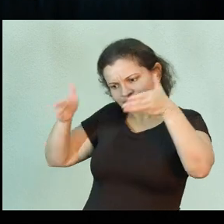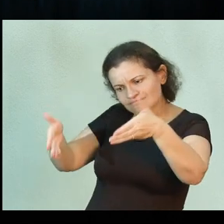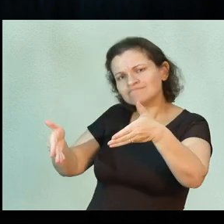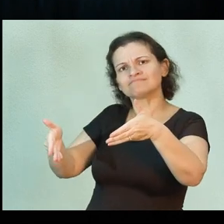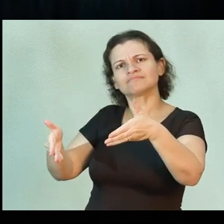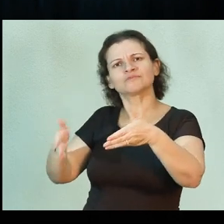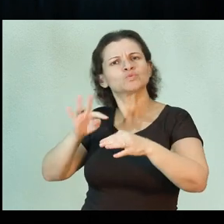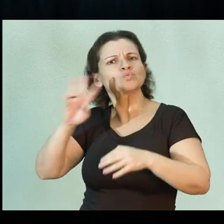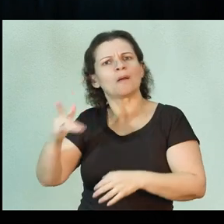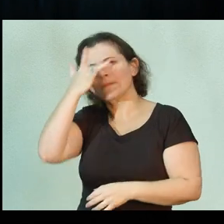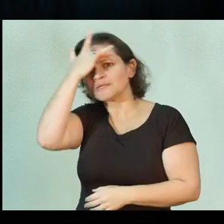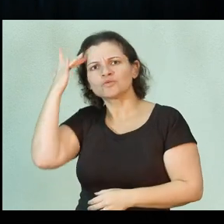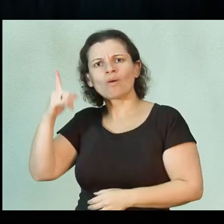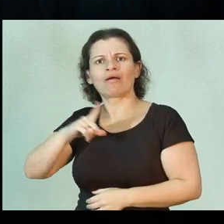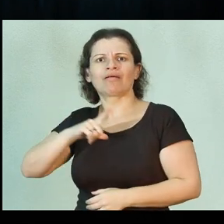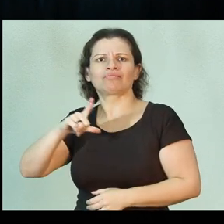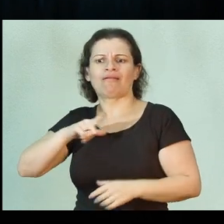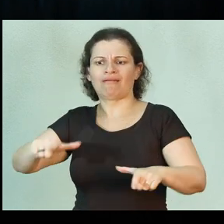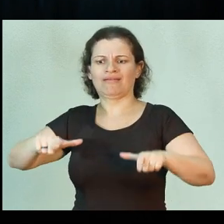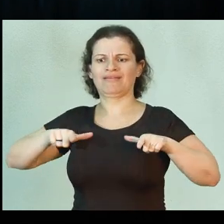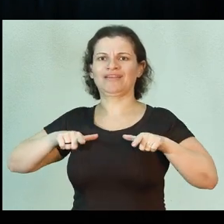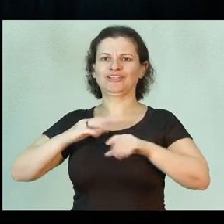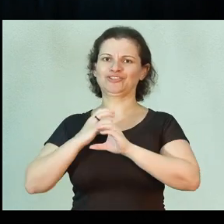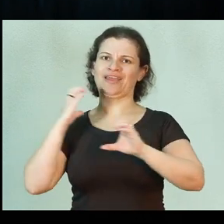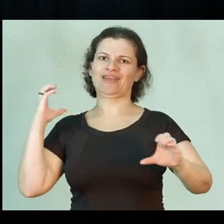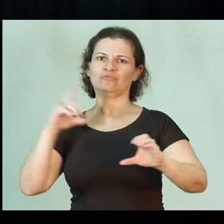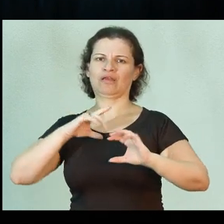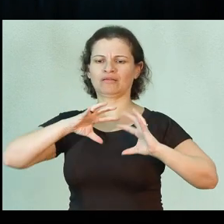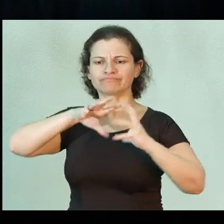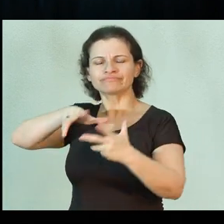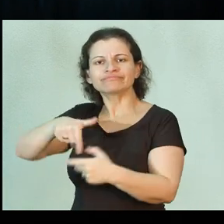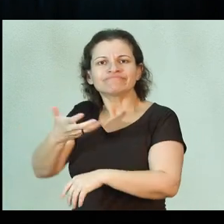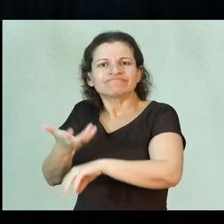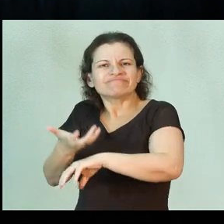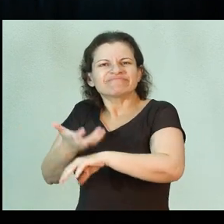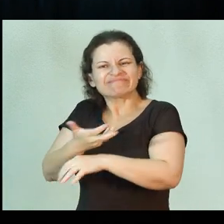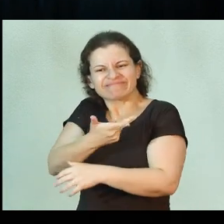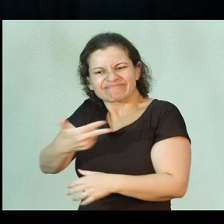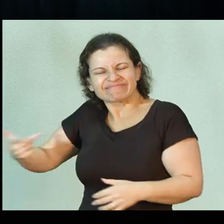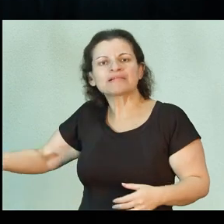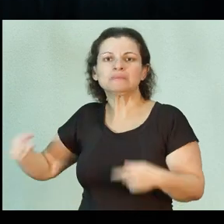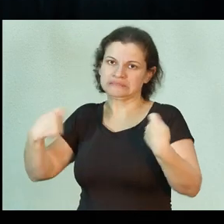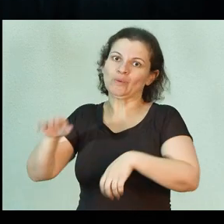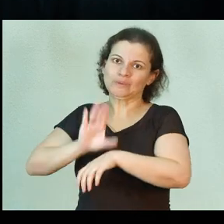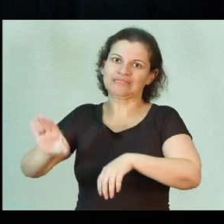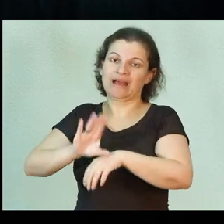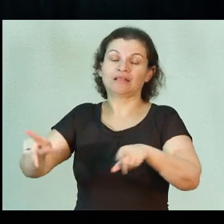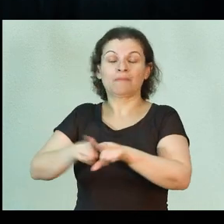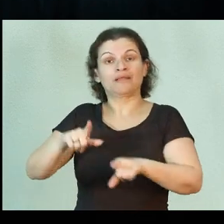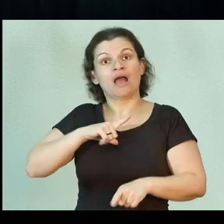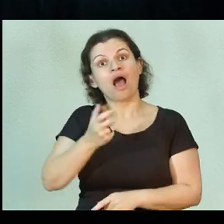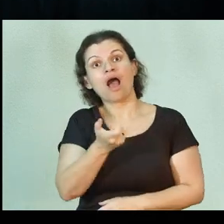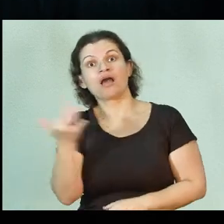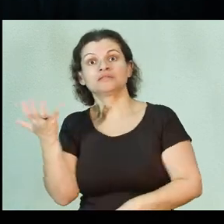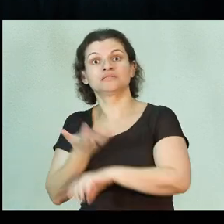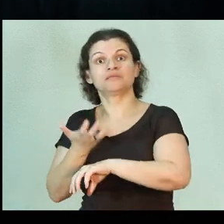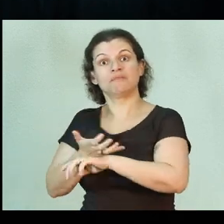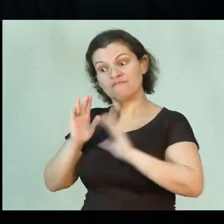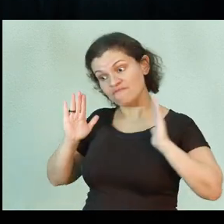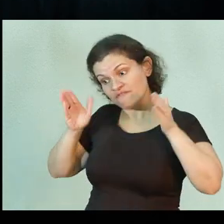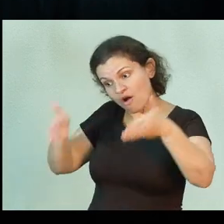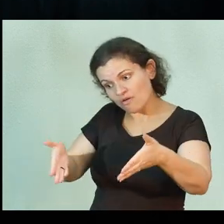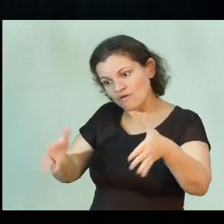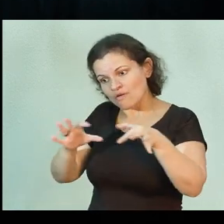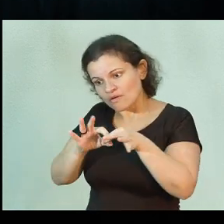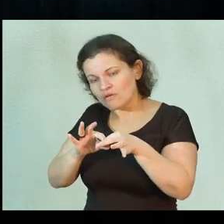toda pessoa que vai tirar um título de engenheiro, tem um conjunto de disciplinas que precisa cursar, e também tem algumas disciplinas mais focadas na